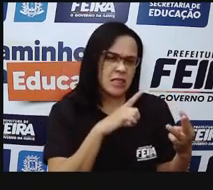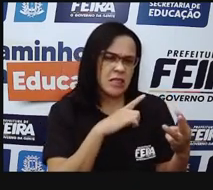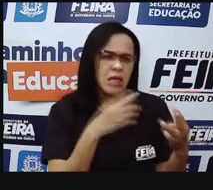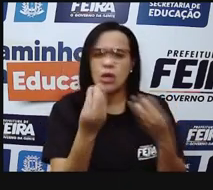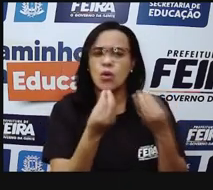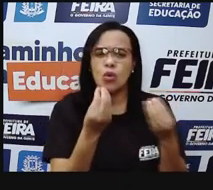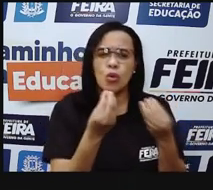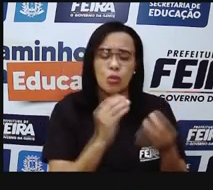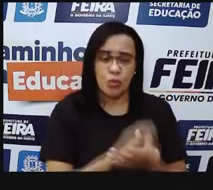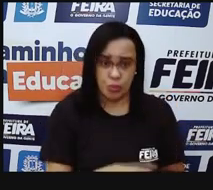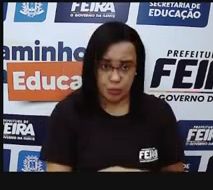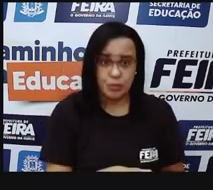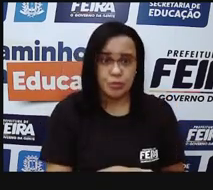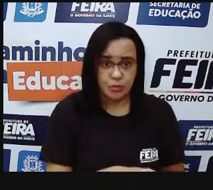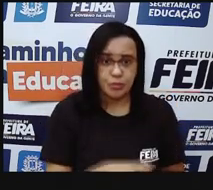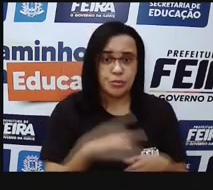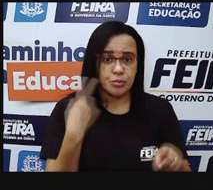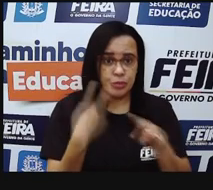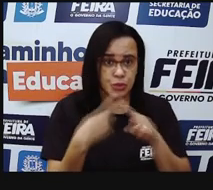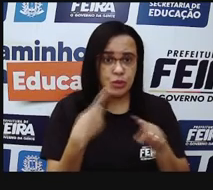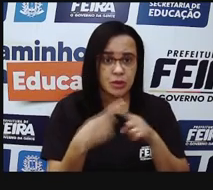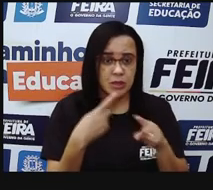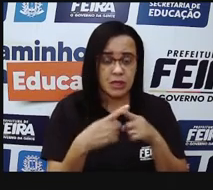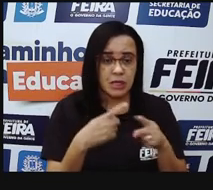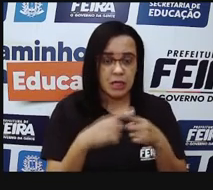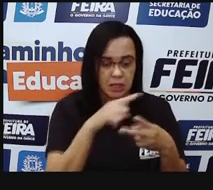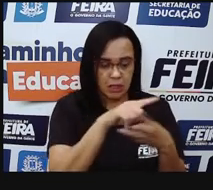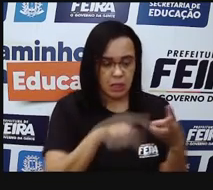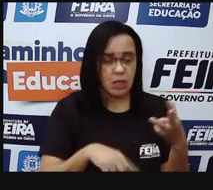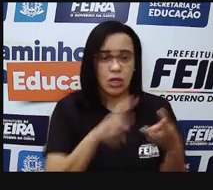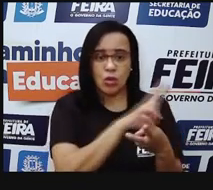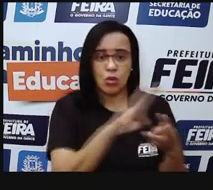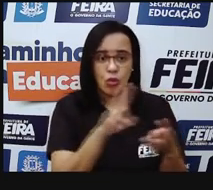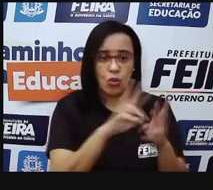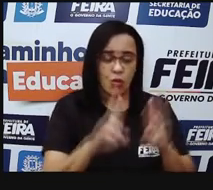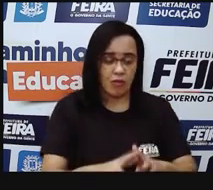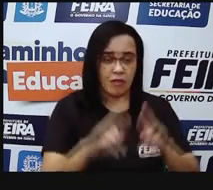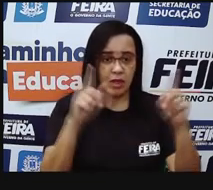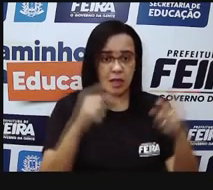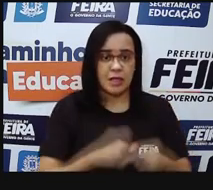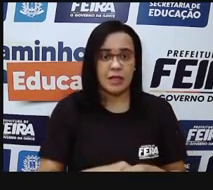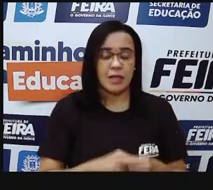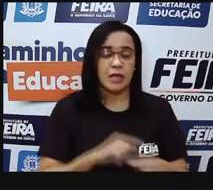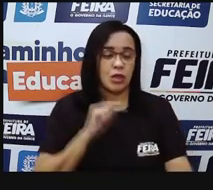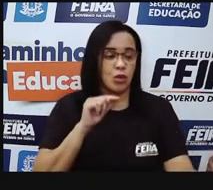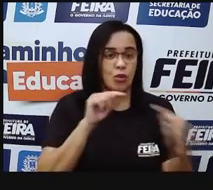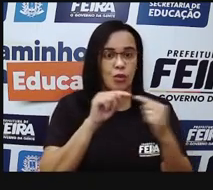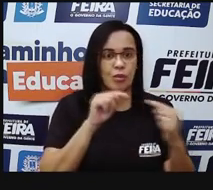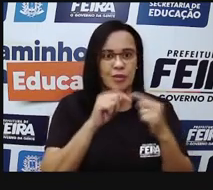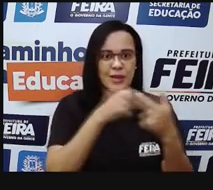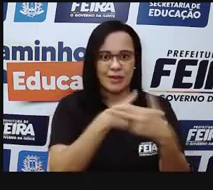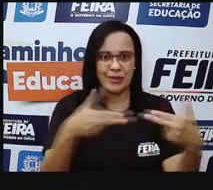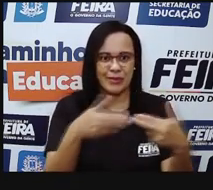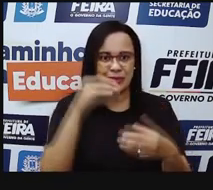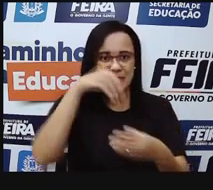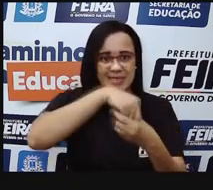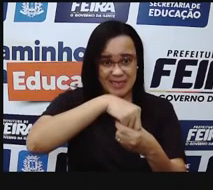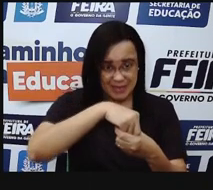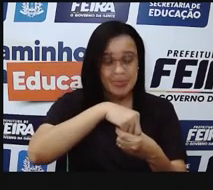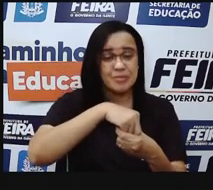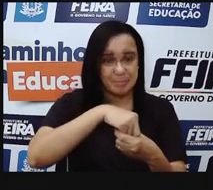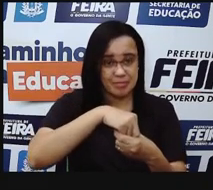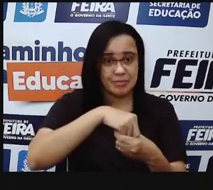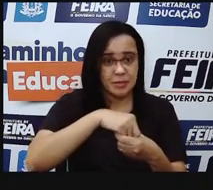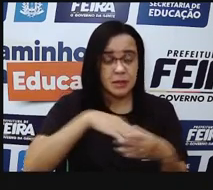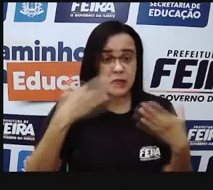têm esses nomes? Porque eles parecem esses objetos, tá? E aí, quando eles, o